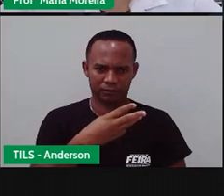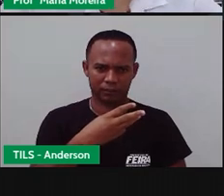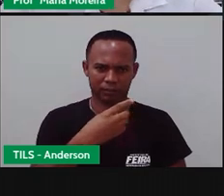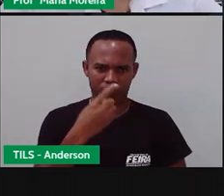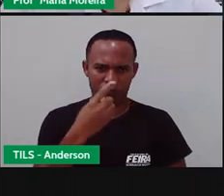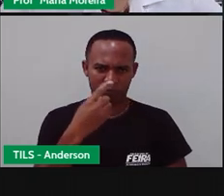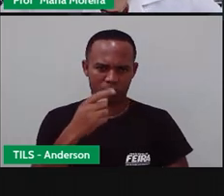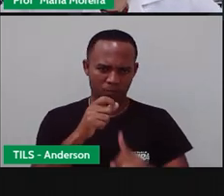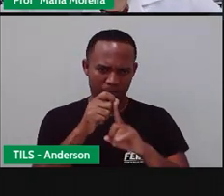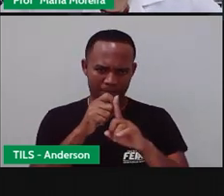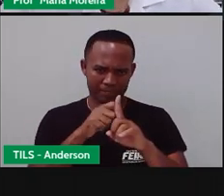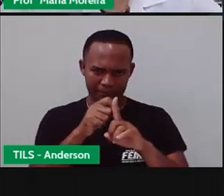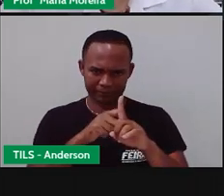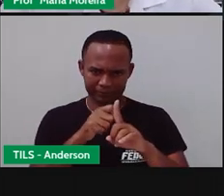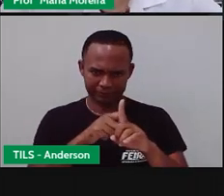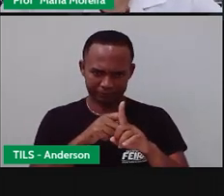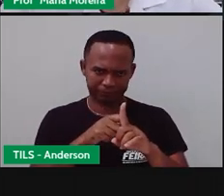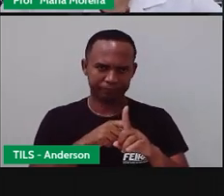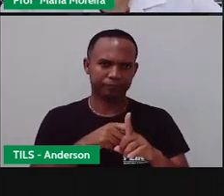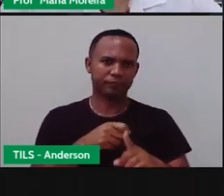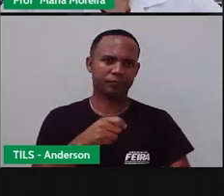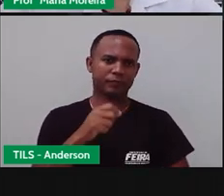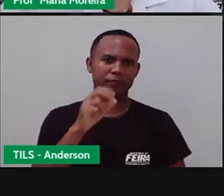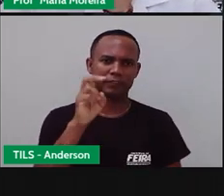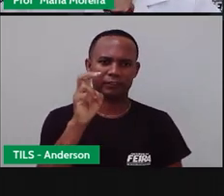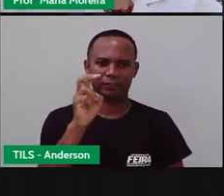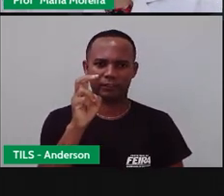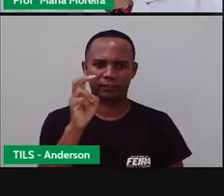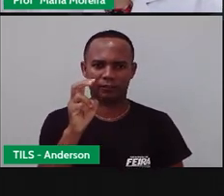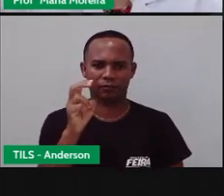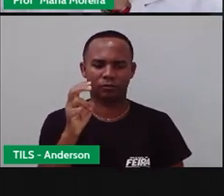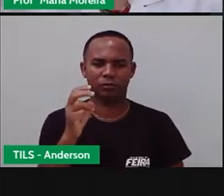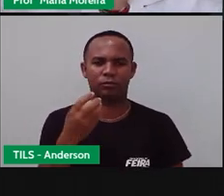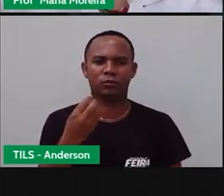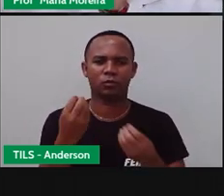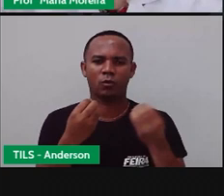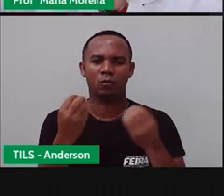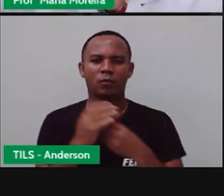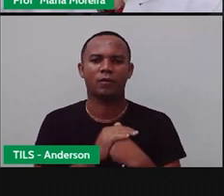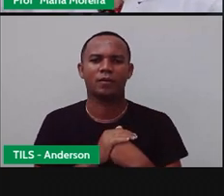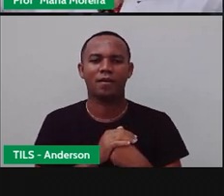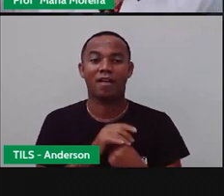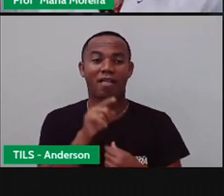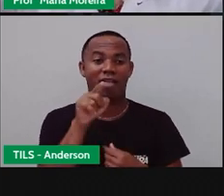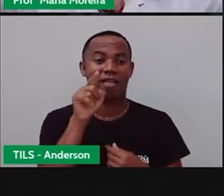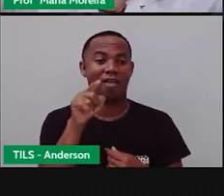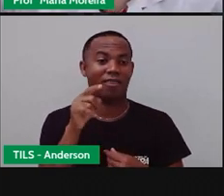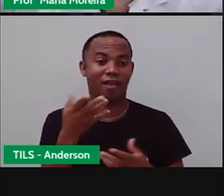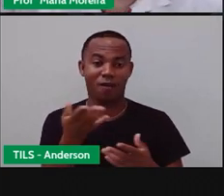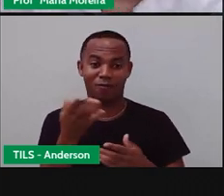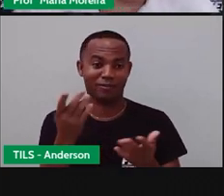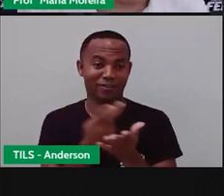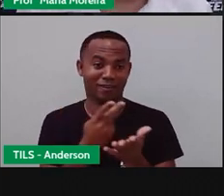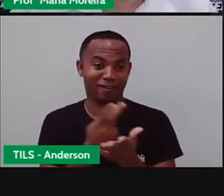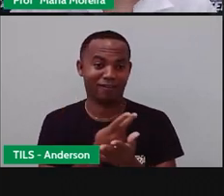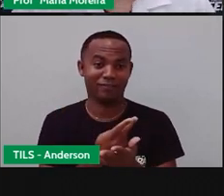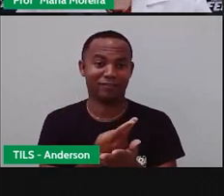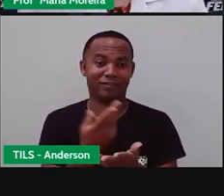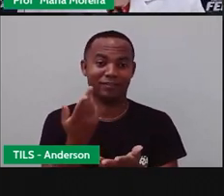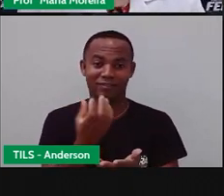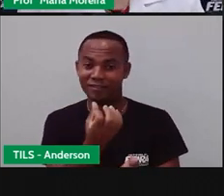5. A Pró errou ali. 31 do mês 5. Já tô querendo adiantar. Estou querendo, estou igual o Macaco Ivo. Já tô no futuro, gente.